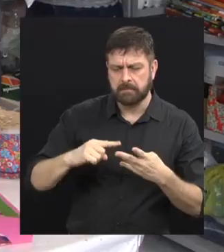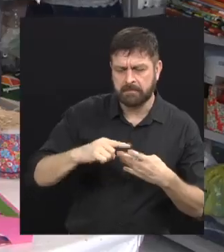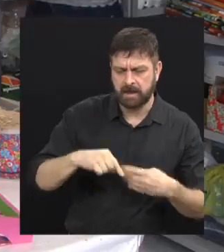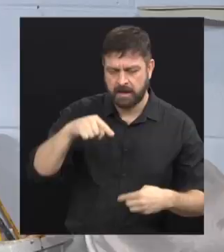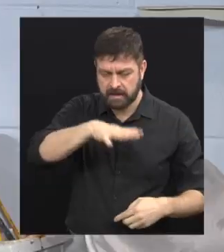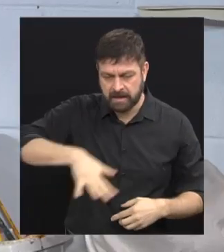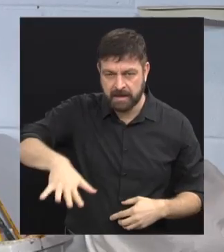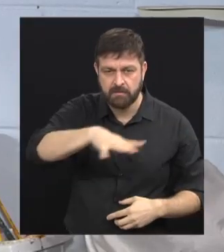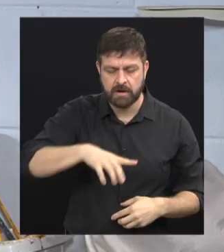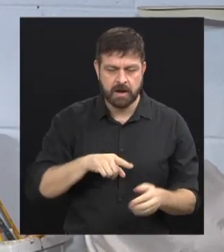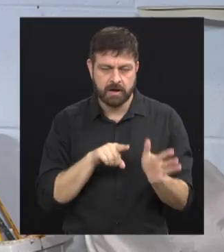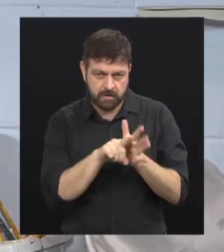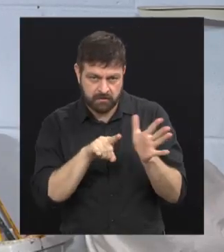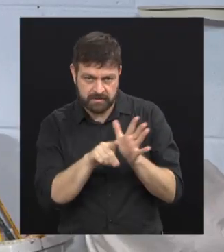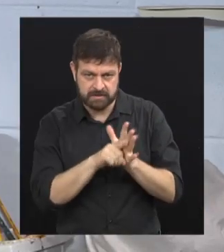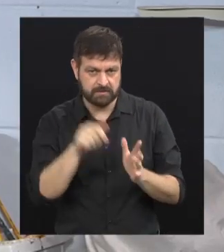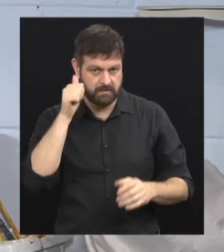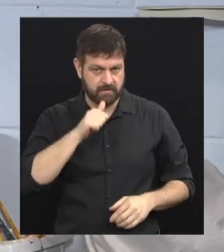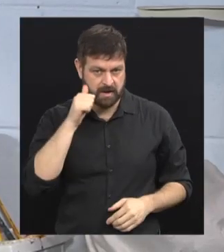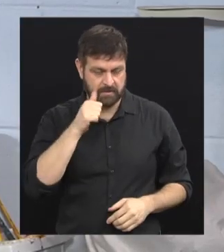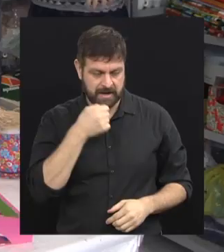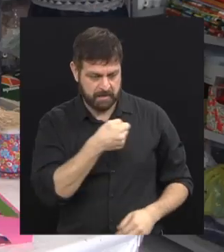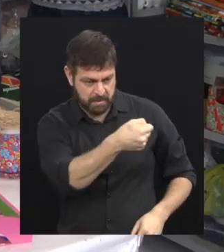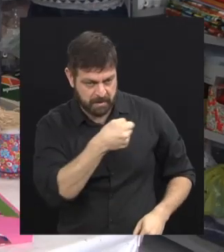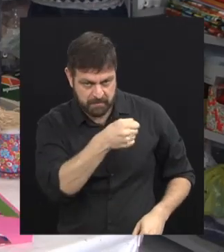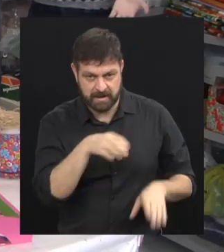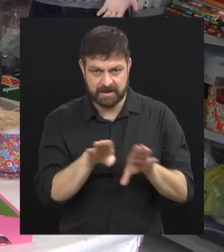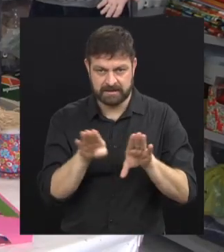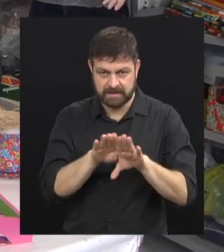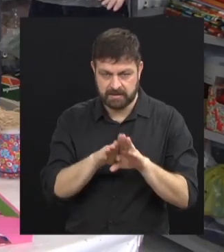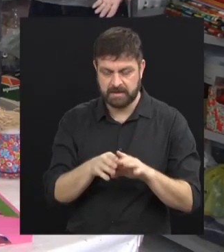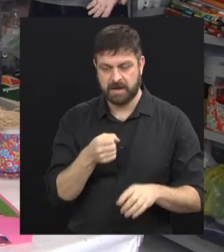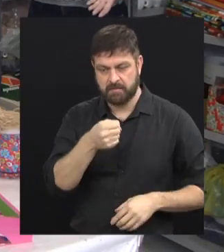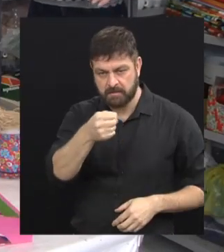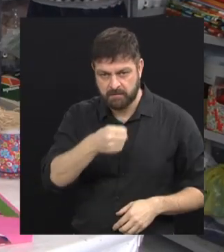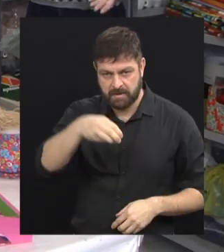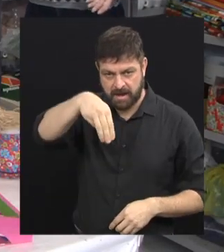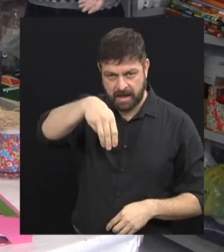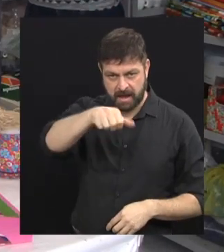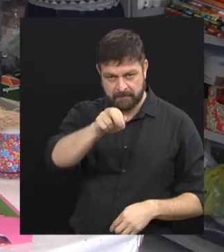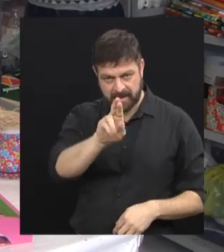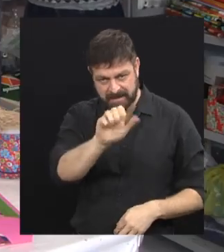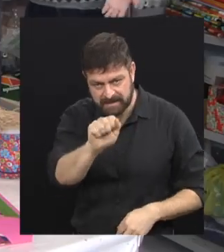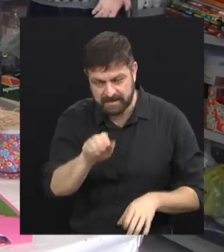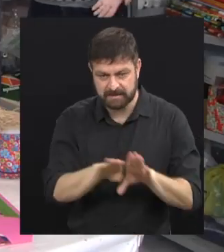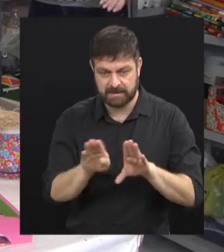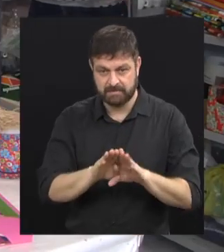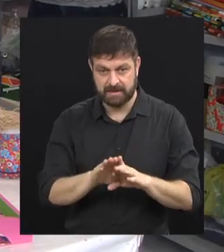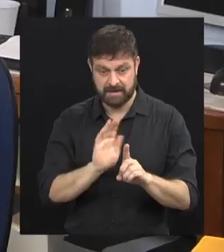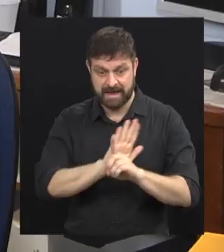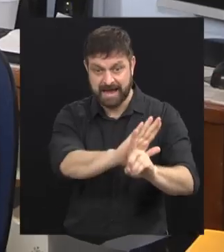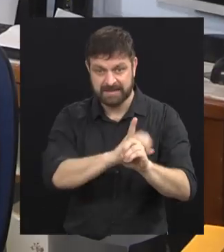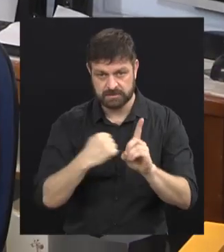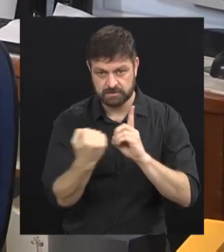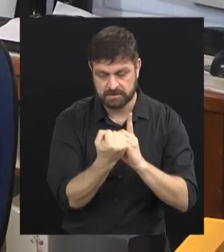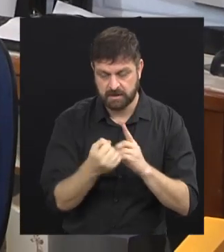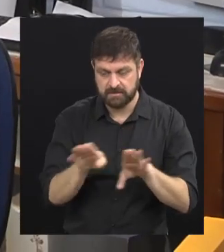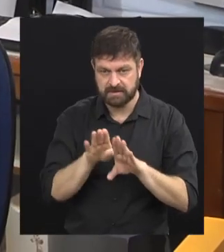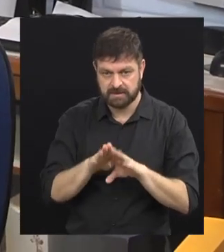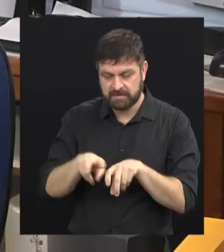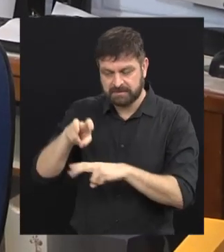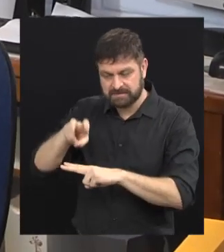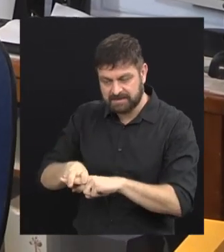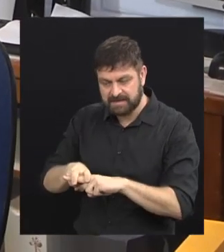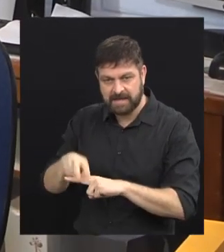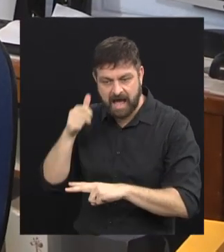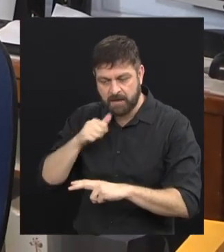Quirino, eu converso agora com a Kátia Rachede Pereira, converso também com a Célia Maria Silvia Diniz, que é assistente social e no nosso cantinho